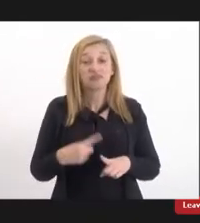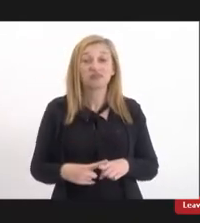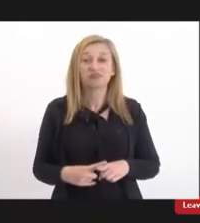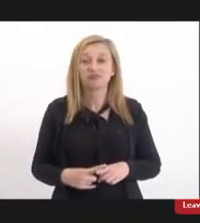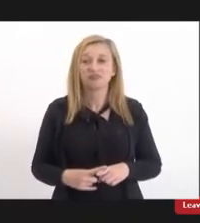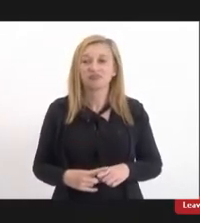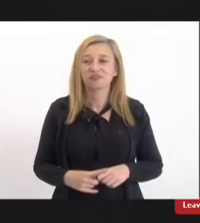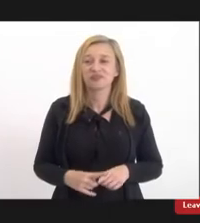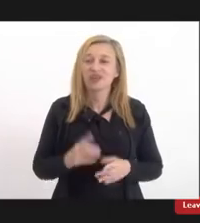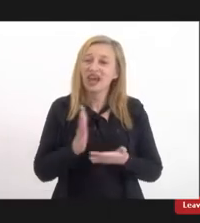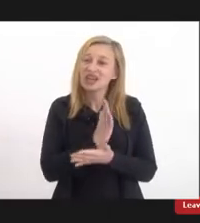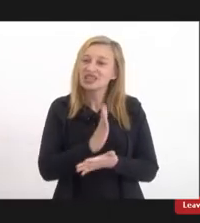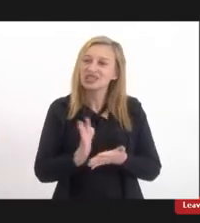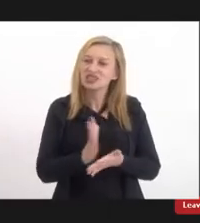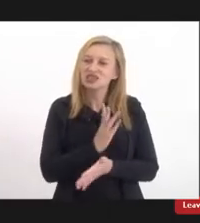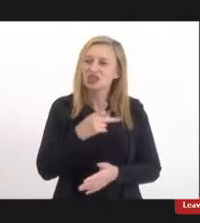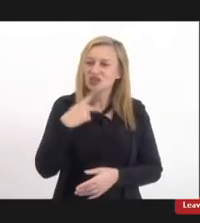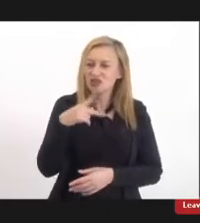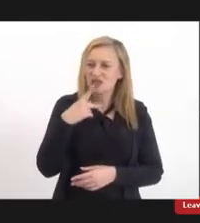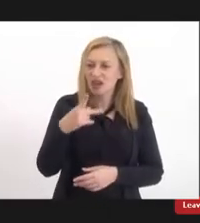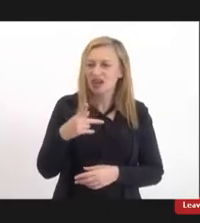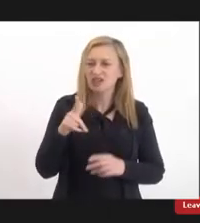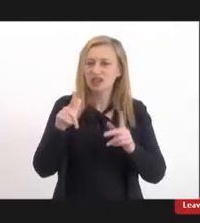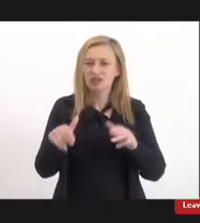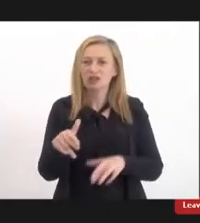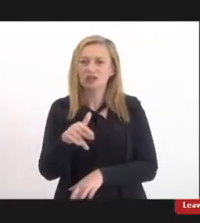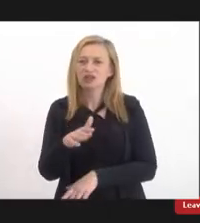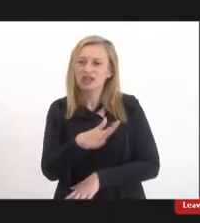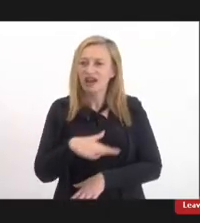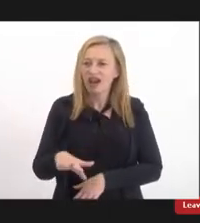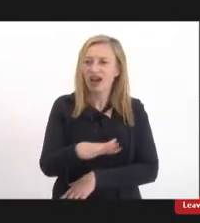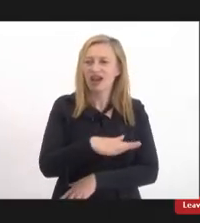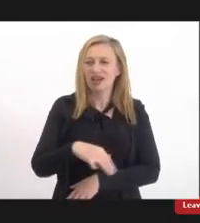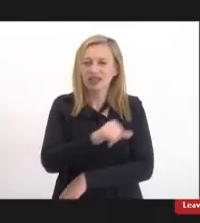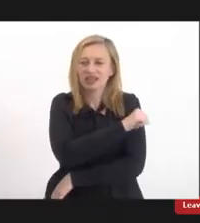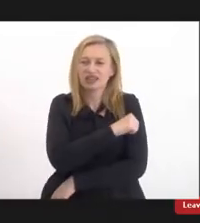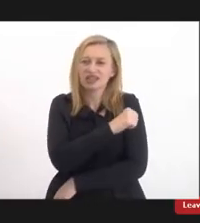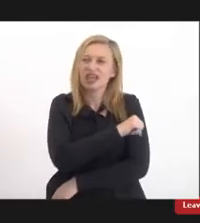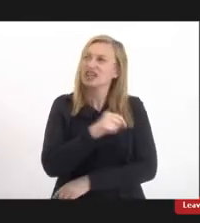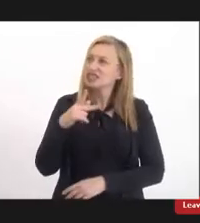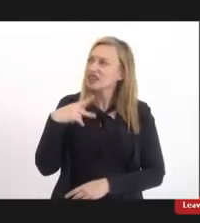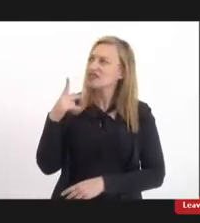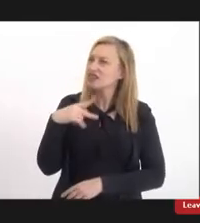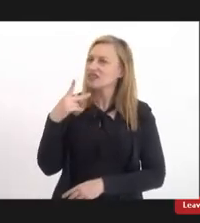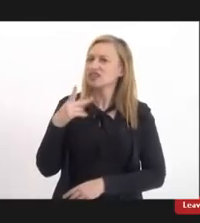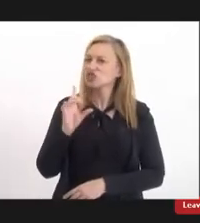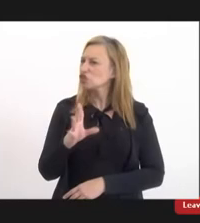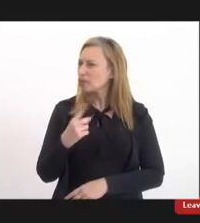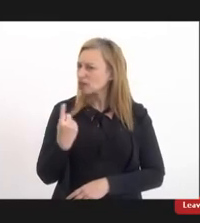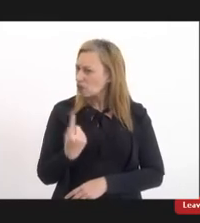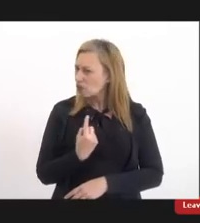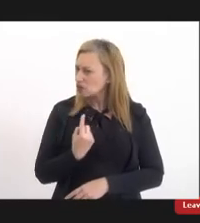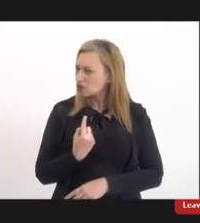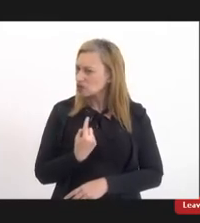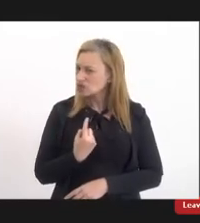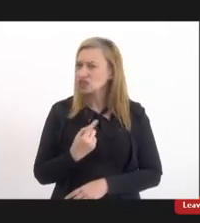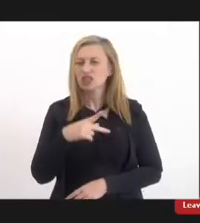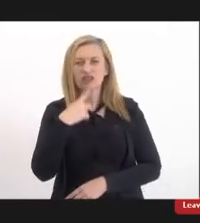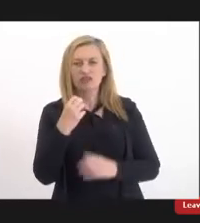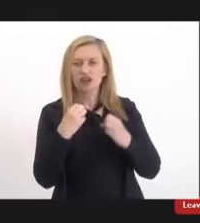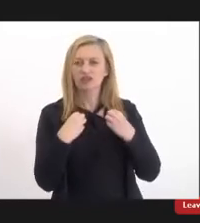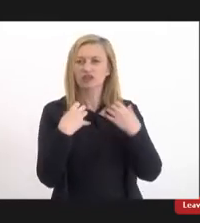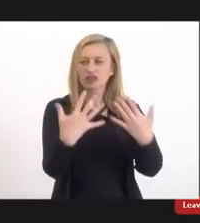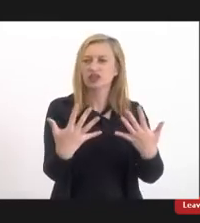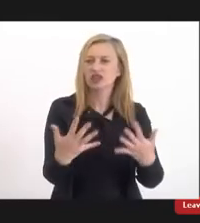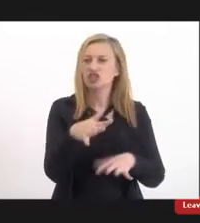às vezes eu falo a mesma coisa na enfermagem poxa a gente está falando para a gente mesmo que a gente faz uma audiência